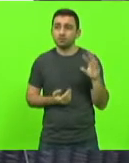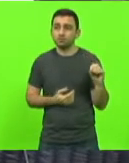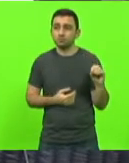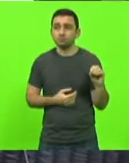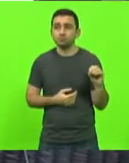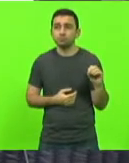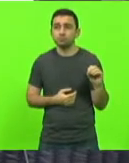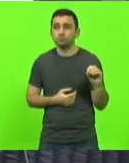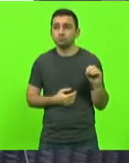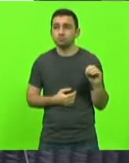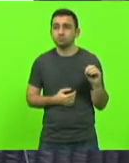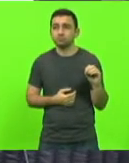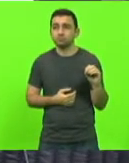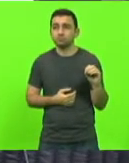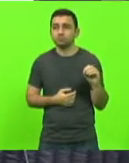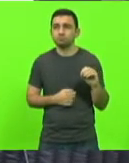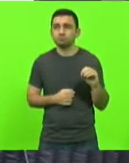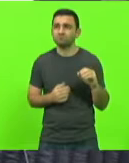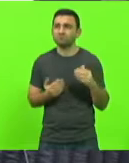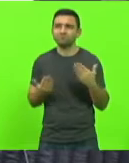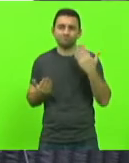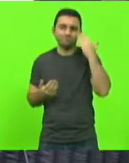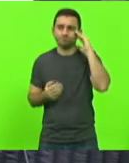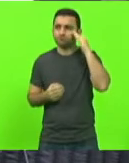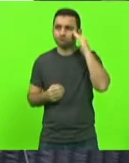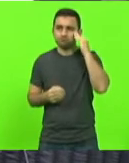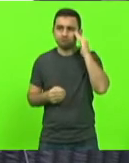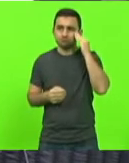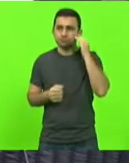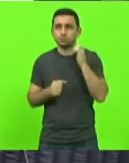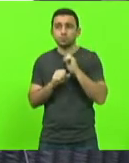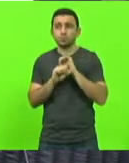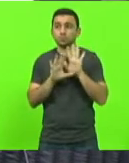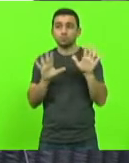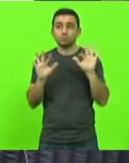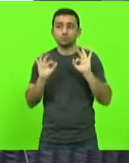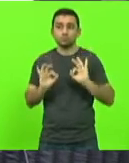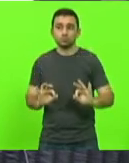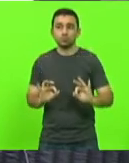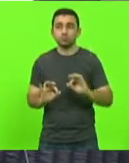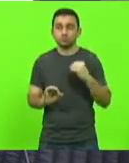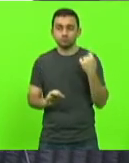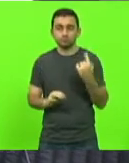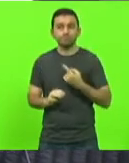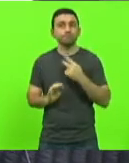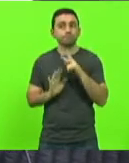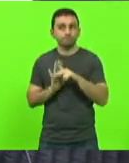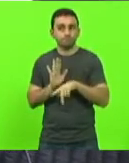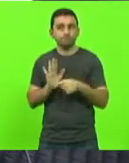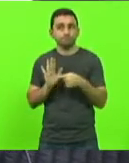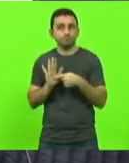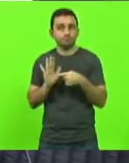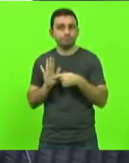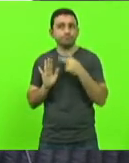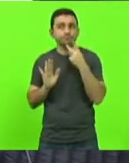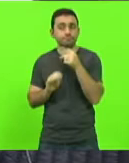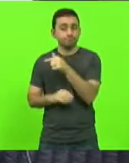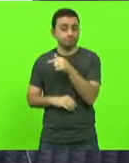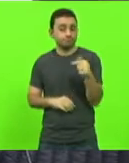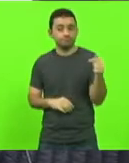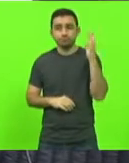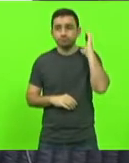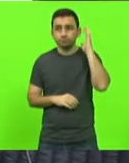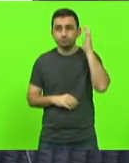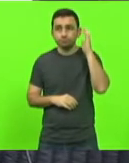compreendeu direito o nosso projeto e é um projeto que fala sobre a Semana do Rádio. Ele